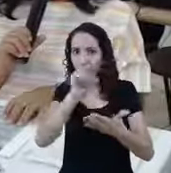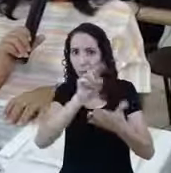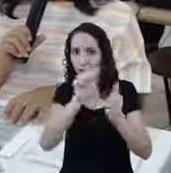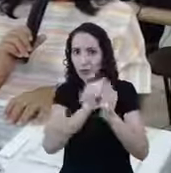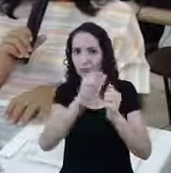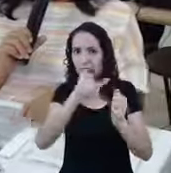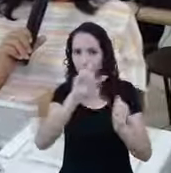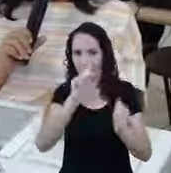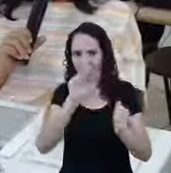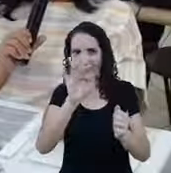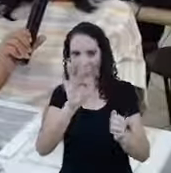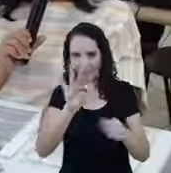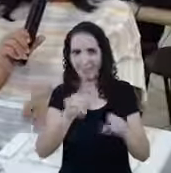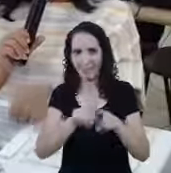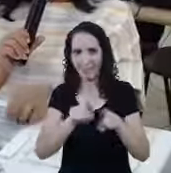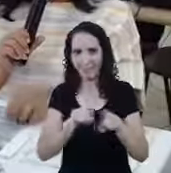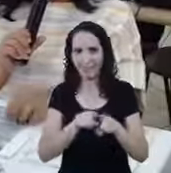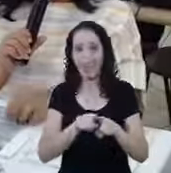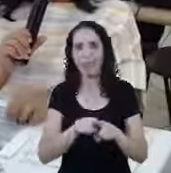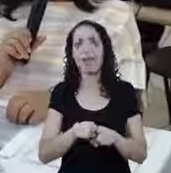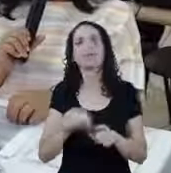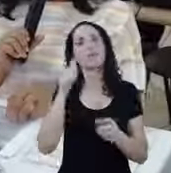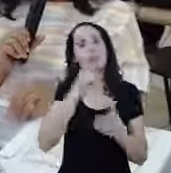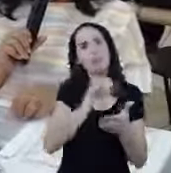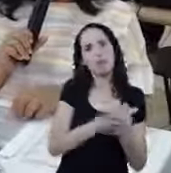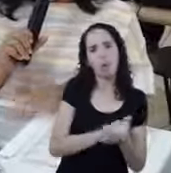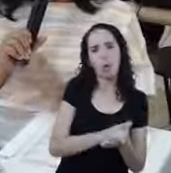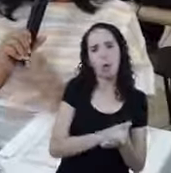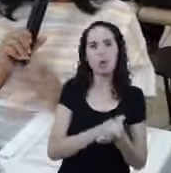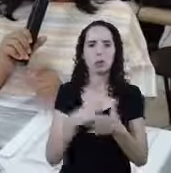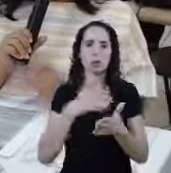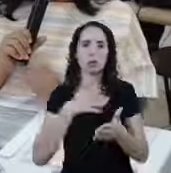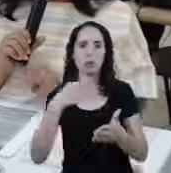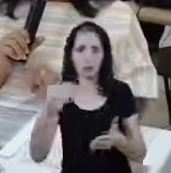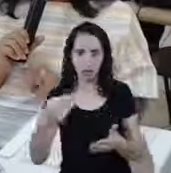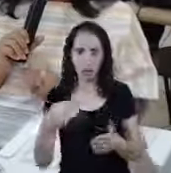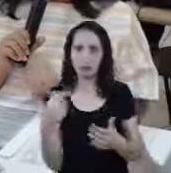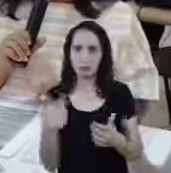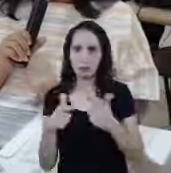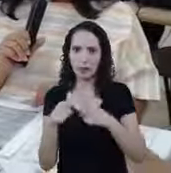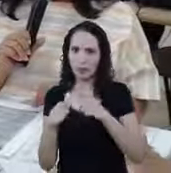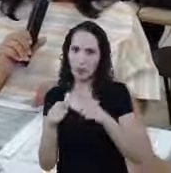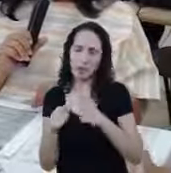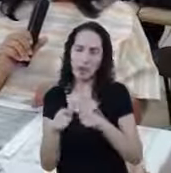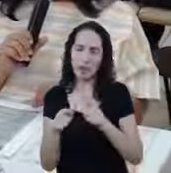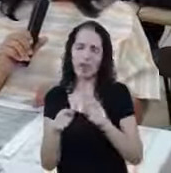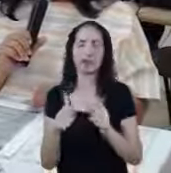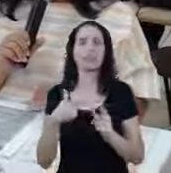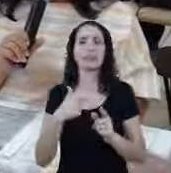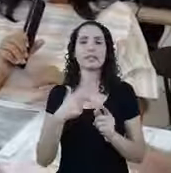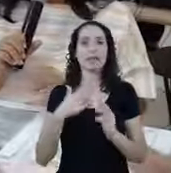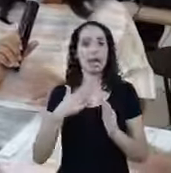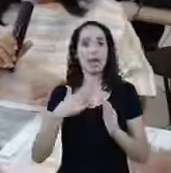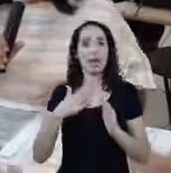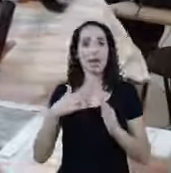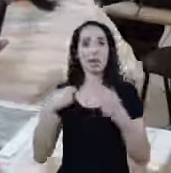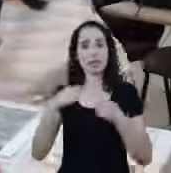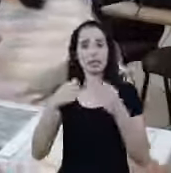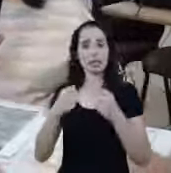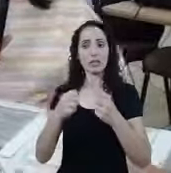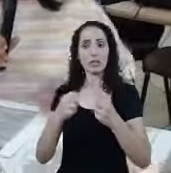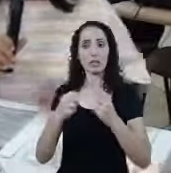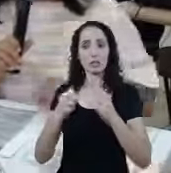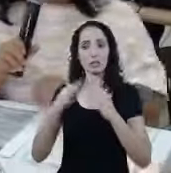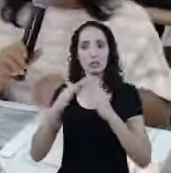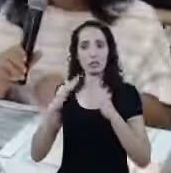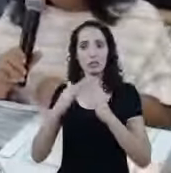Você coloca o CPF do cônjuge Então veja Não tem problema Que eu moro junto Não tem problema Não As famílias moram juntos